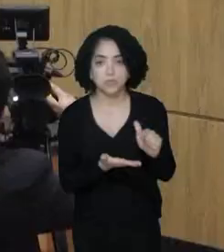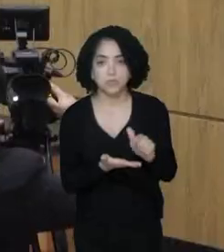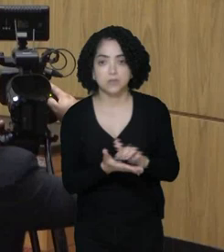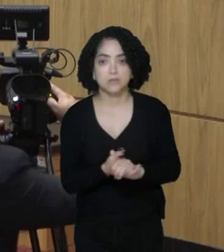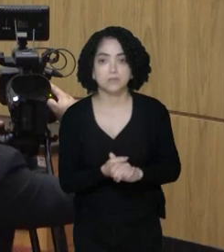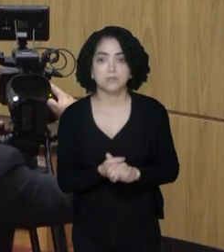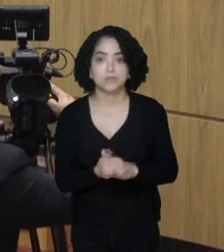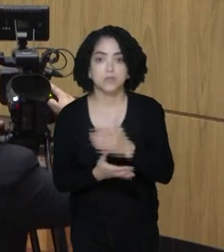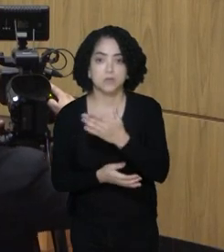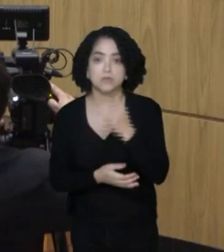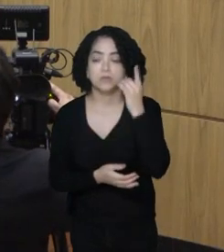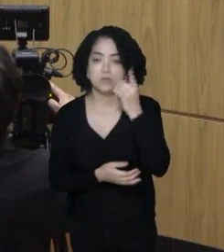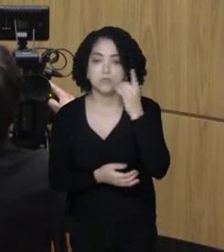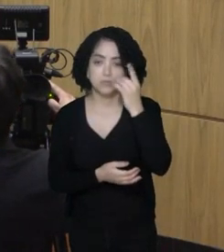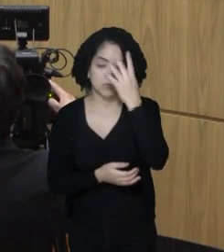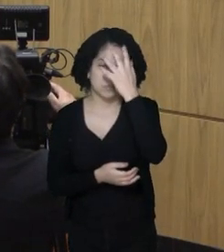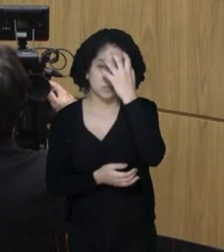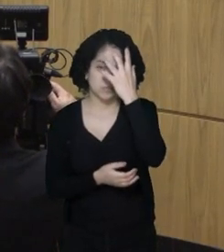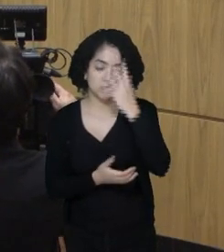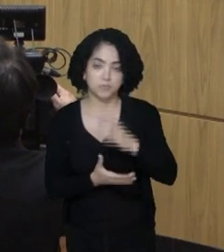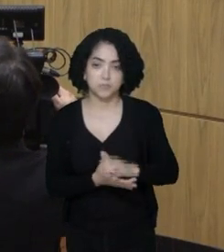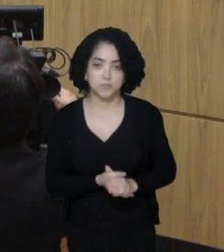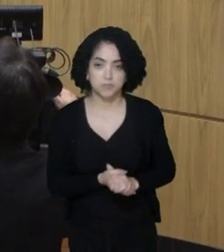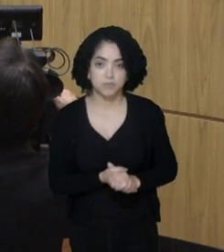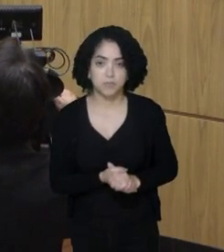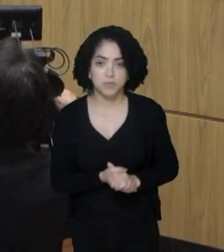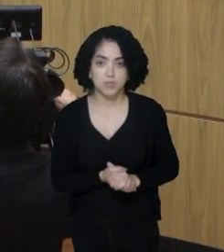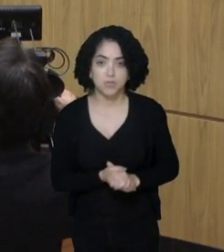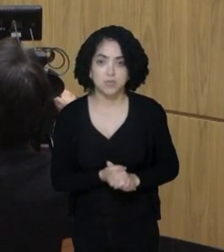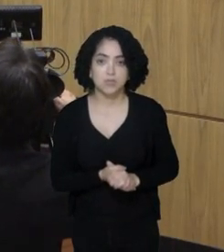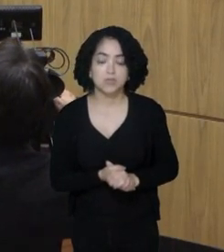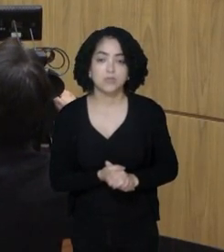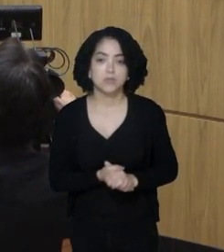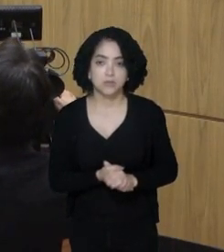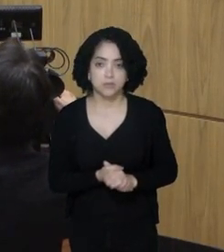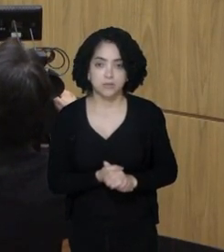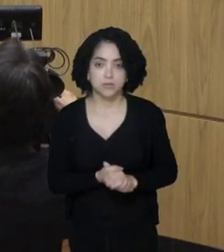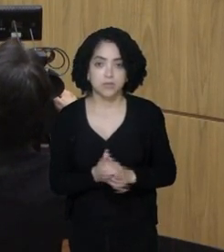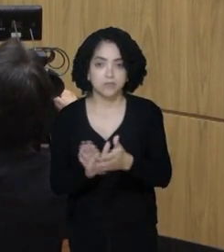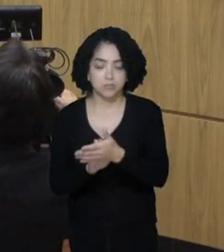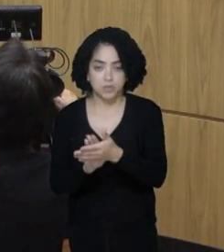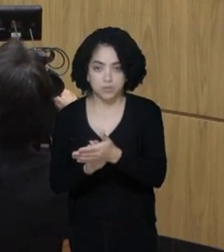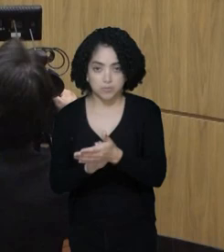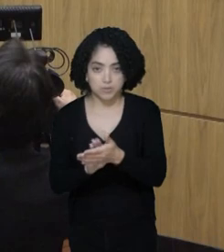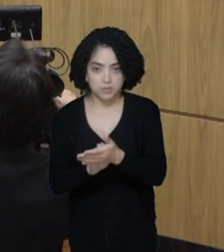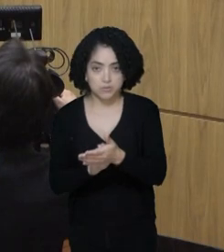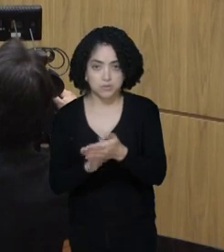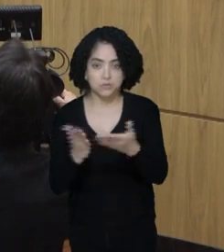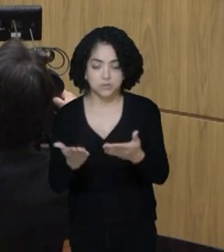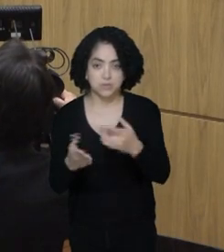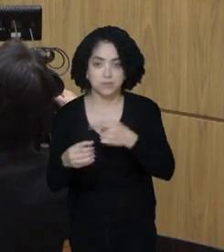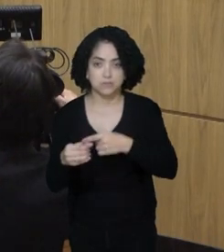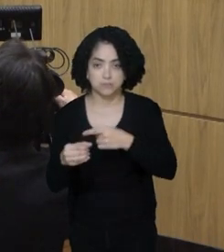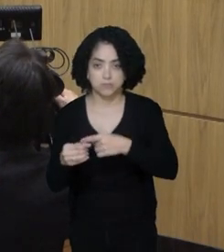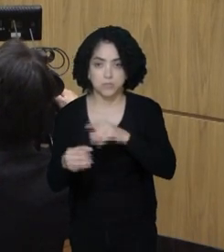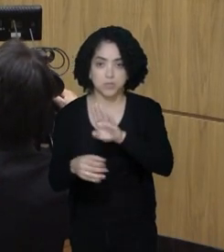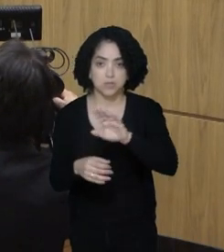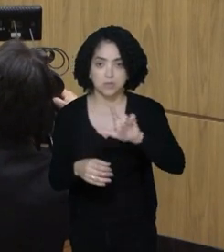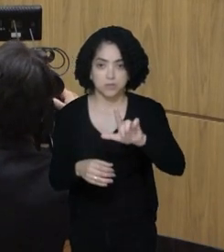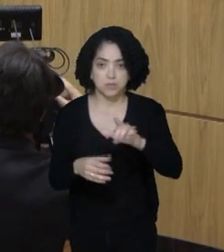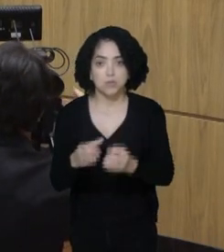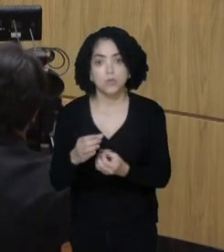apenas falar uma informal e extra pauta, eu quero parabenizar aqui a Associação Comercial Industrial de Blumenau, que na próxima segunda-feira completa